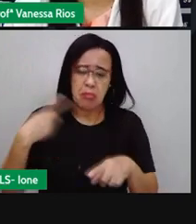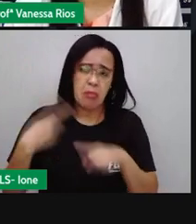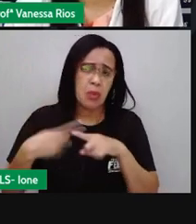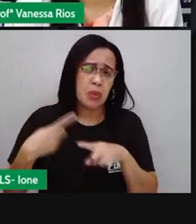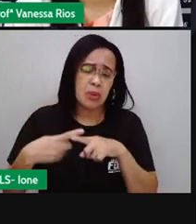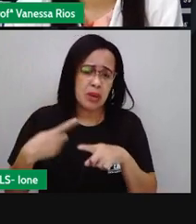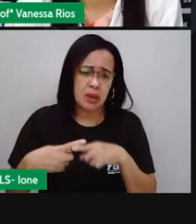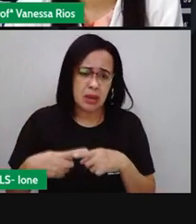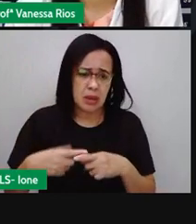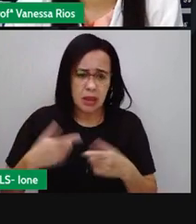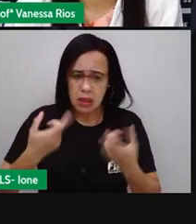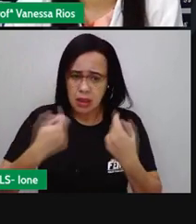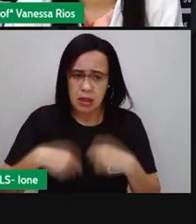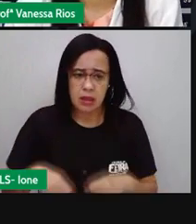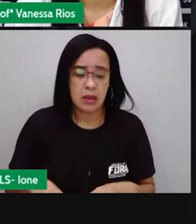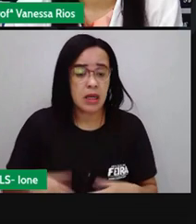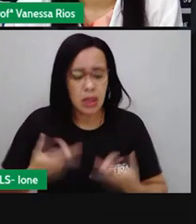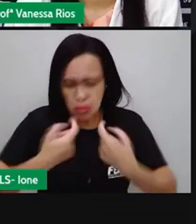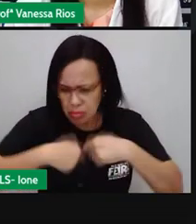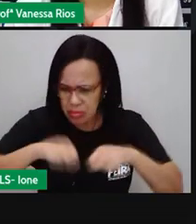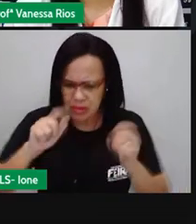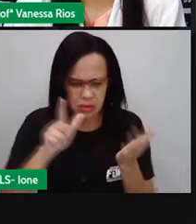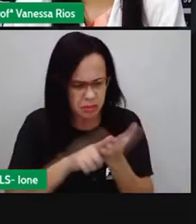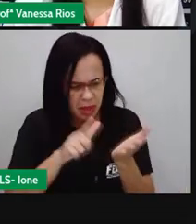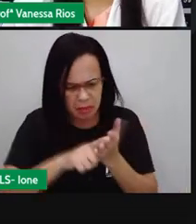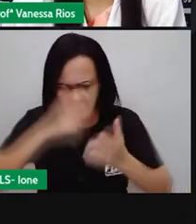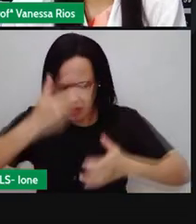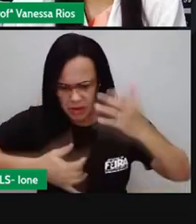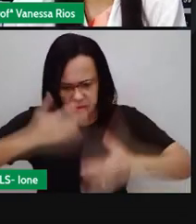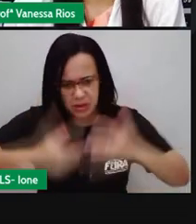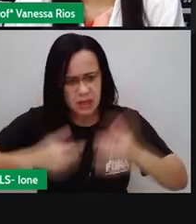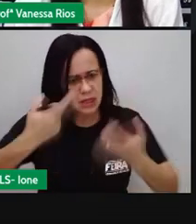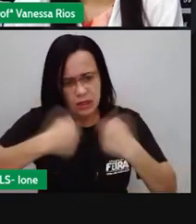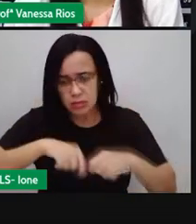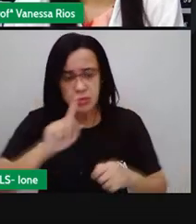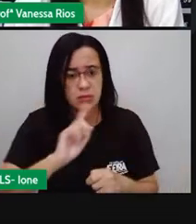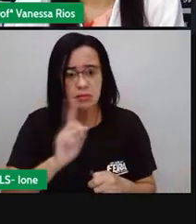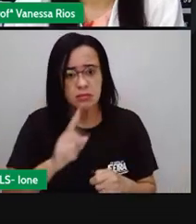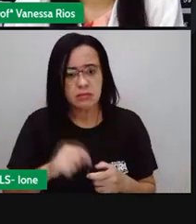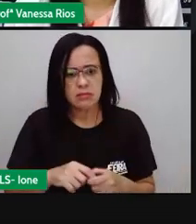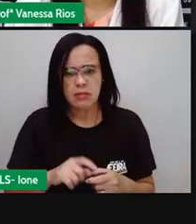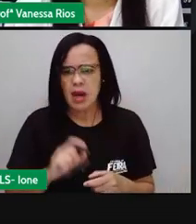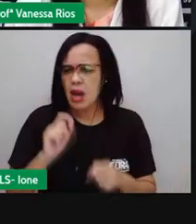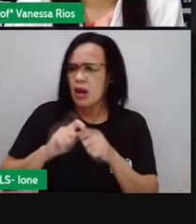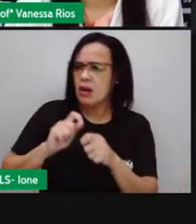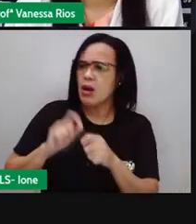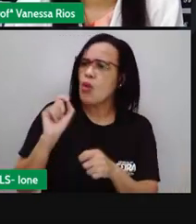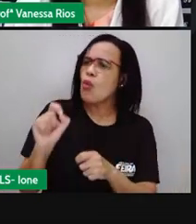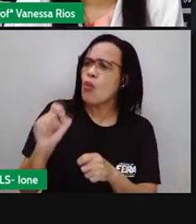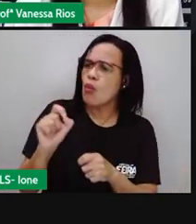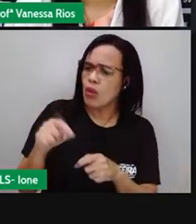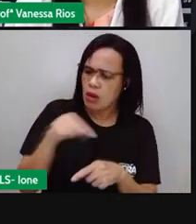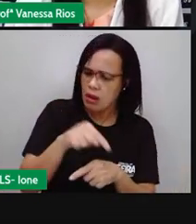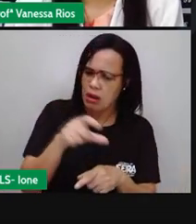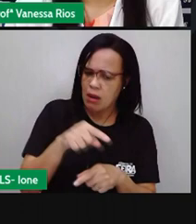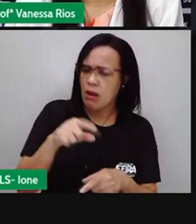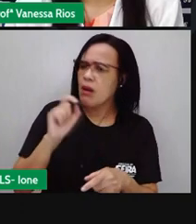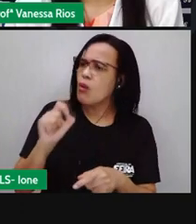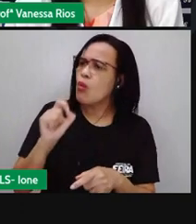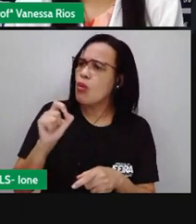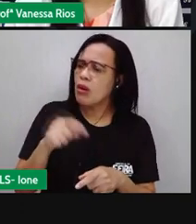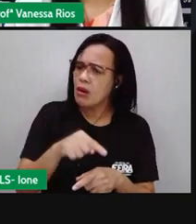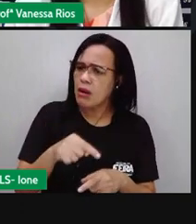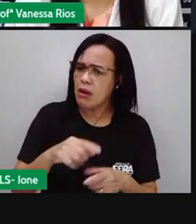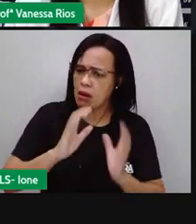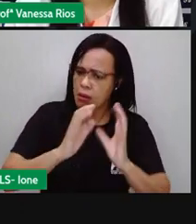precisa manual de instrução. E o que que ela faz? Ela não faz nada. Você é que